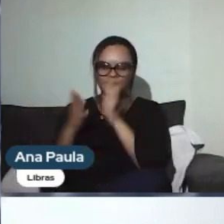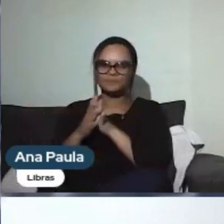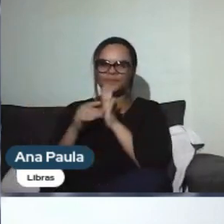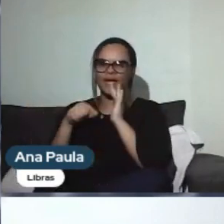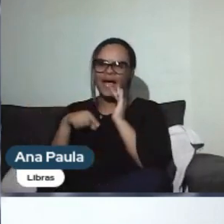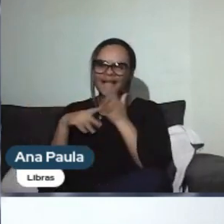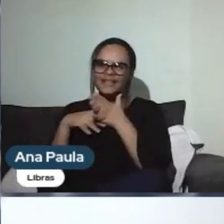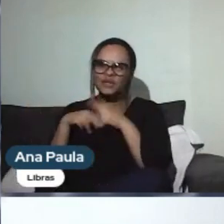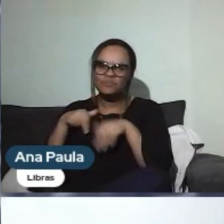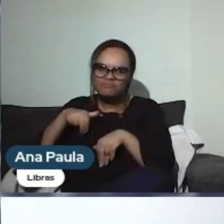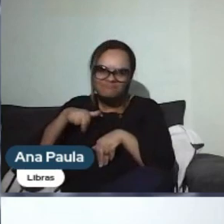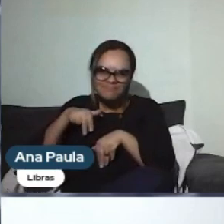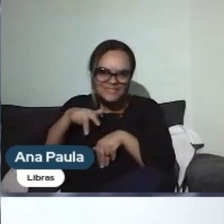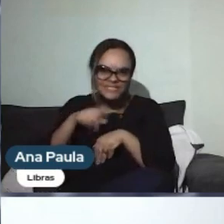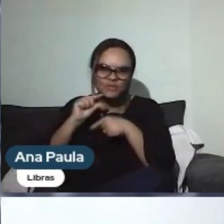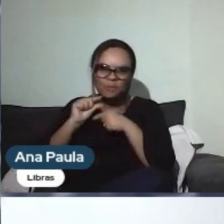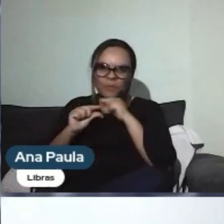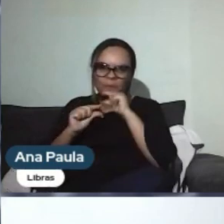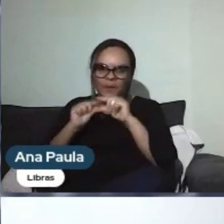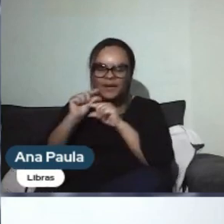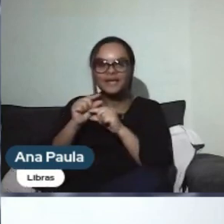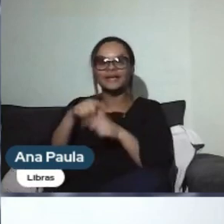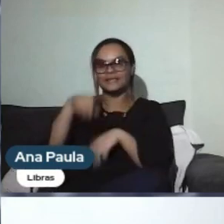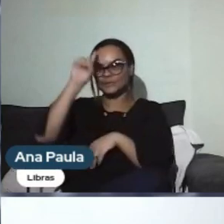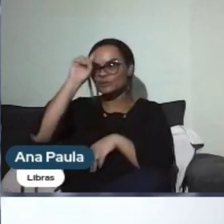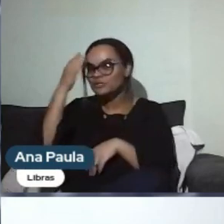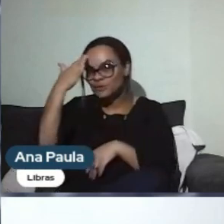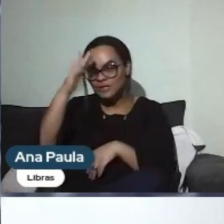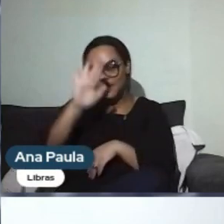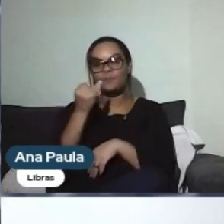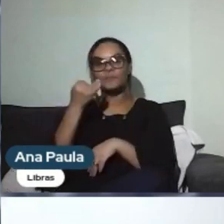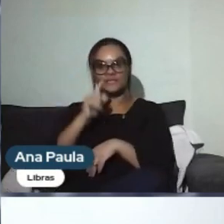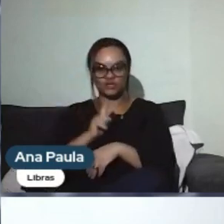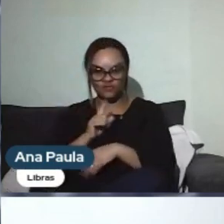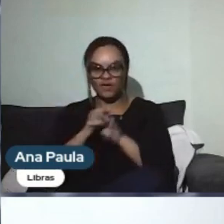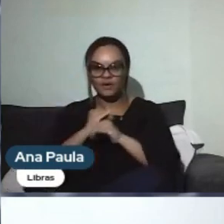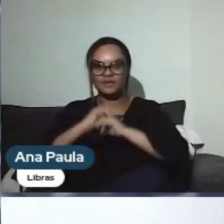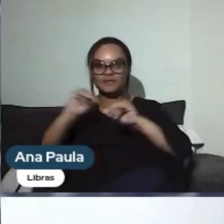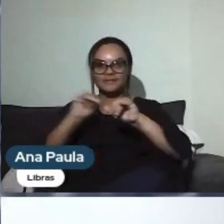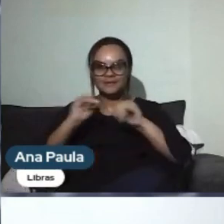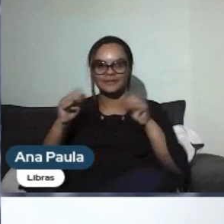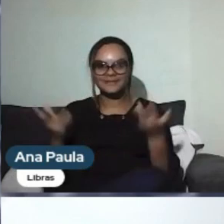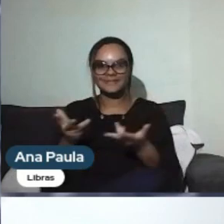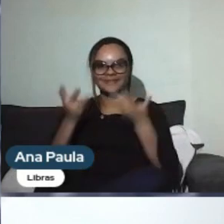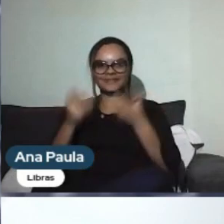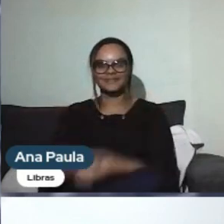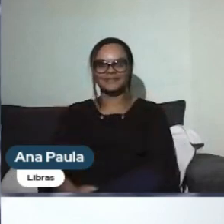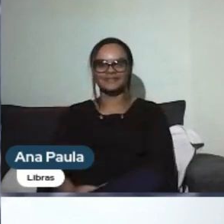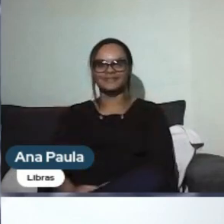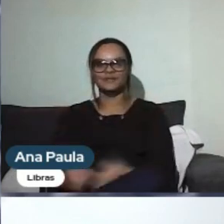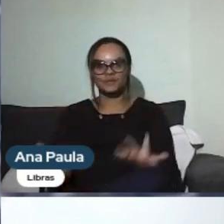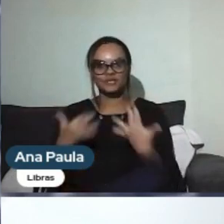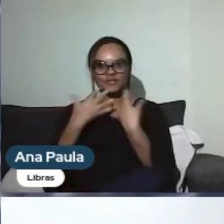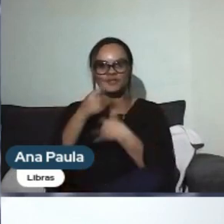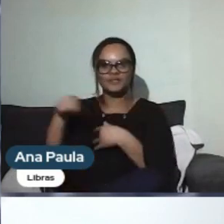papel, não temos data ainda, mas assim que a gente estiver, a gente vai informar para vocês aqui, para vocês promover aqui na audiência de vocês,